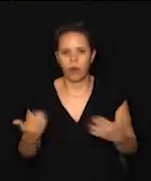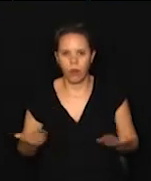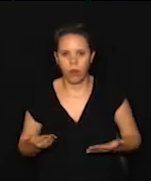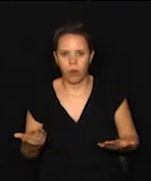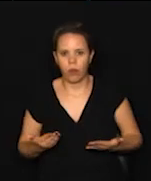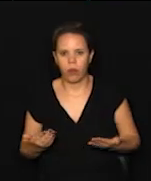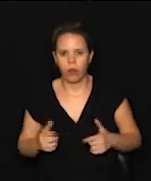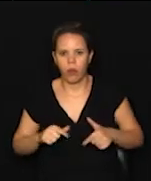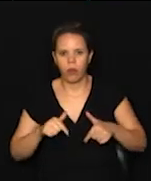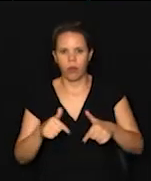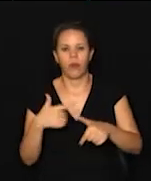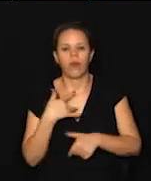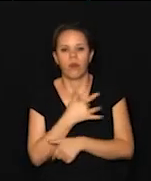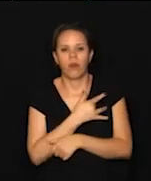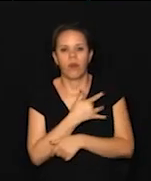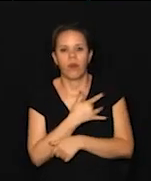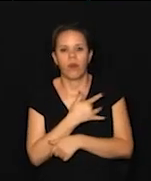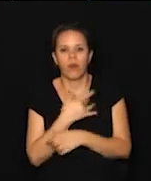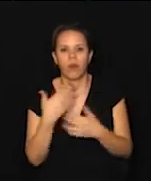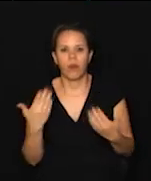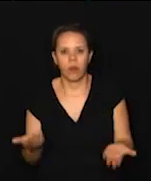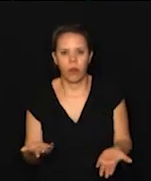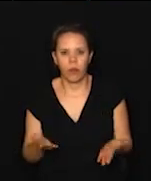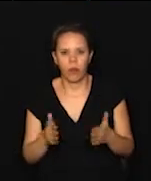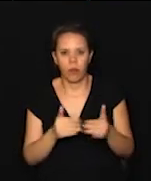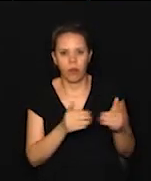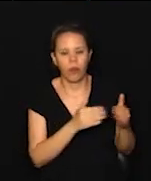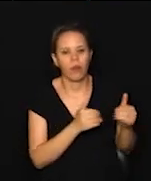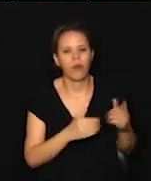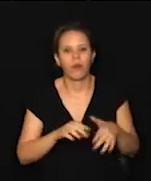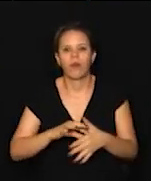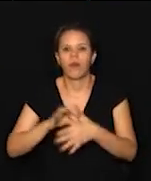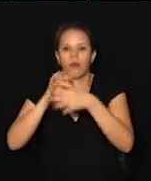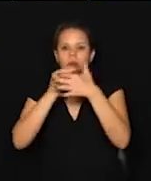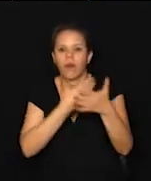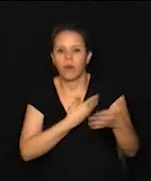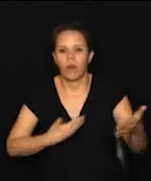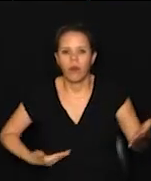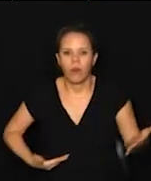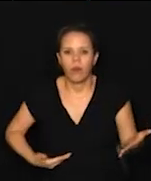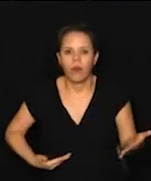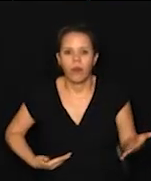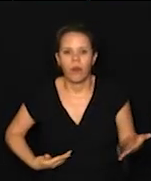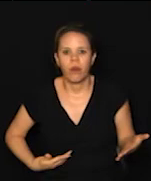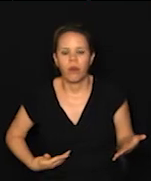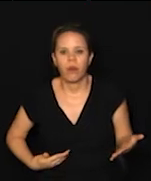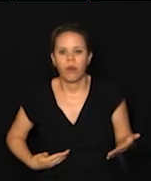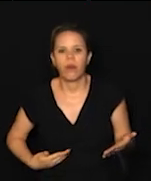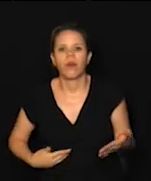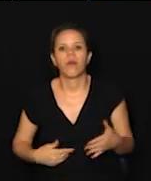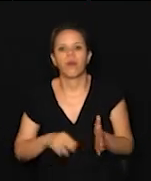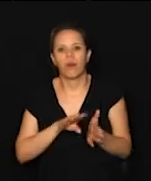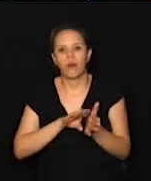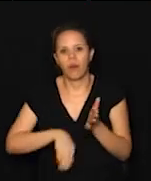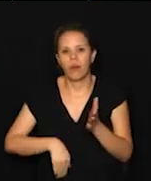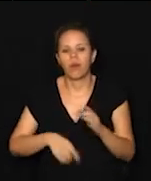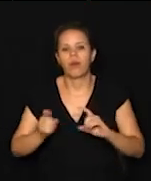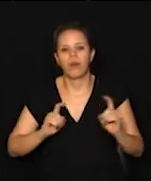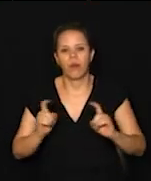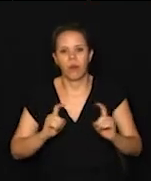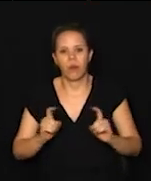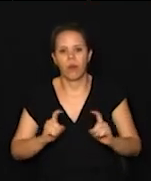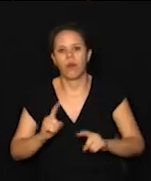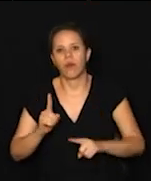atuam na saúde. No entanto, a pedido do líder de governo na Câmara, essa matéria foi retirada de pauta,